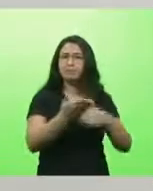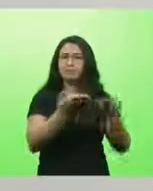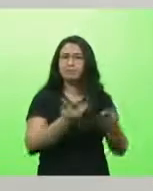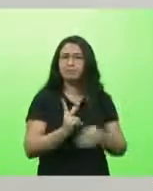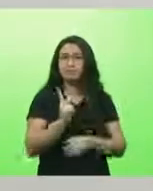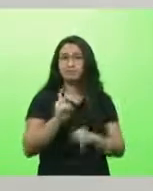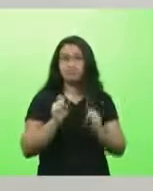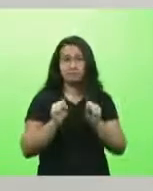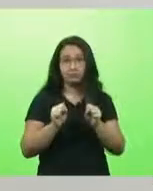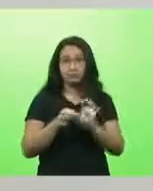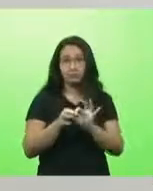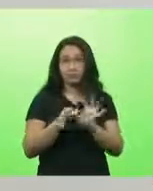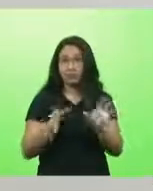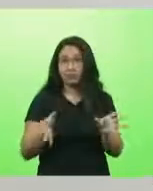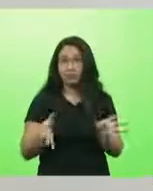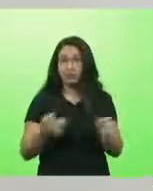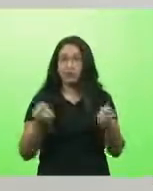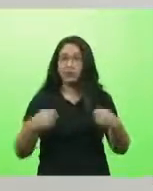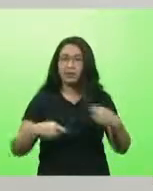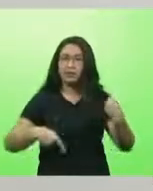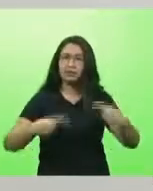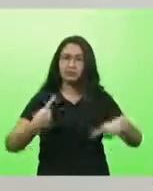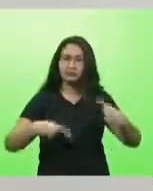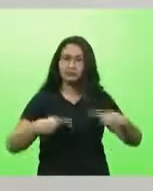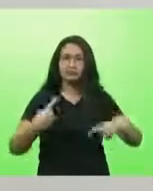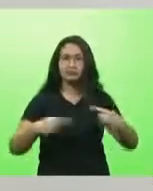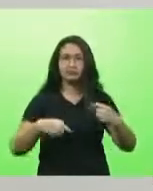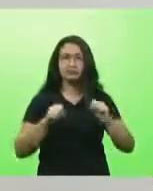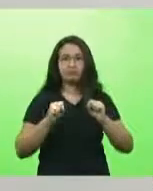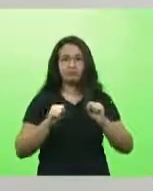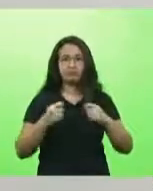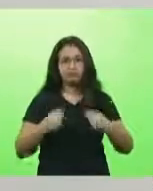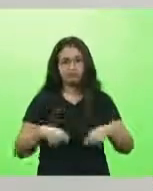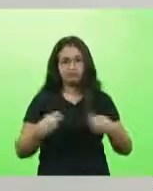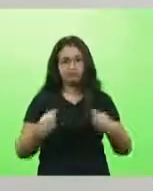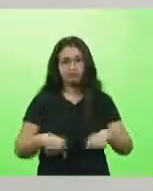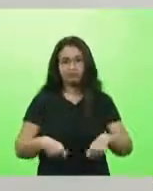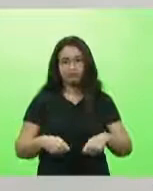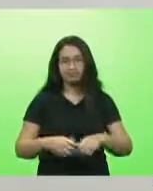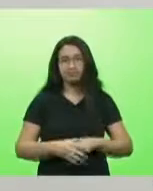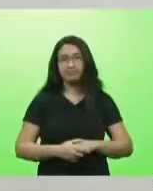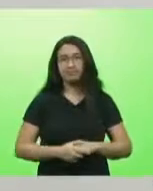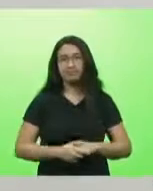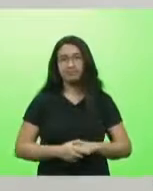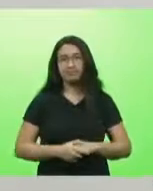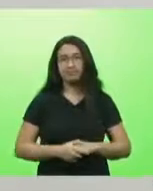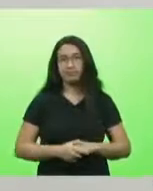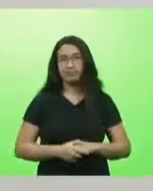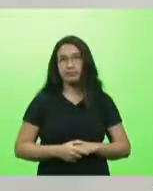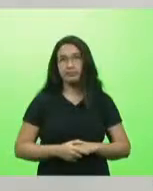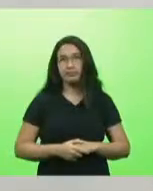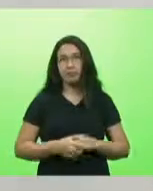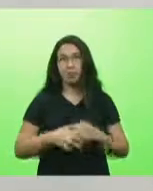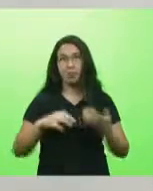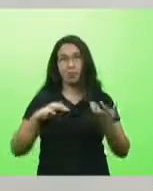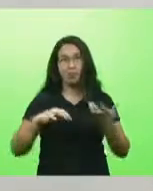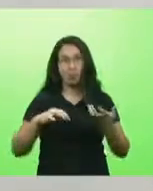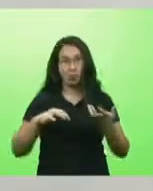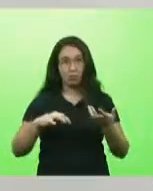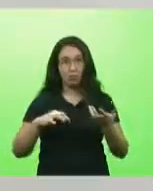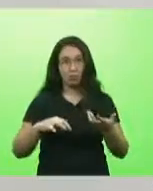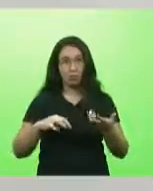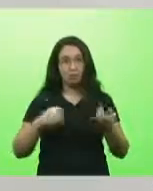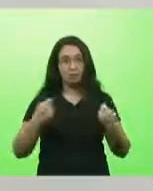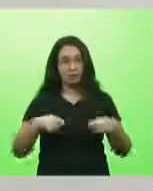isso nós precisamos discutir. Nós precisamos discutir. O Congresso Nacional precisa discutir